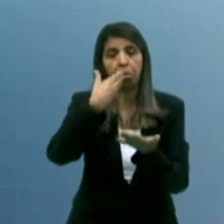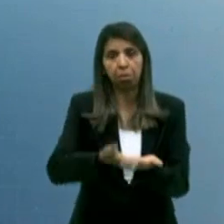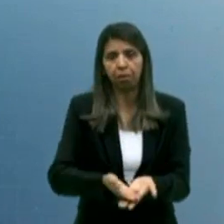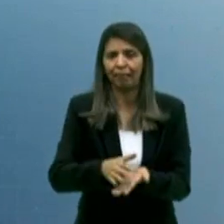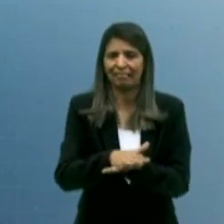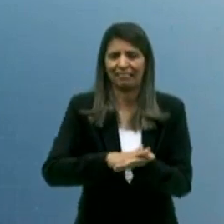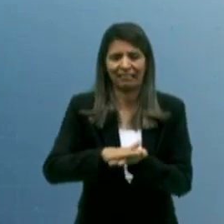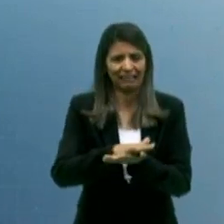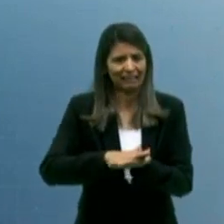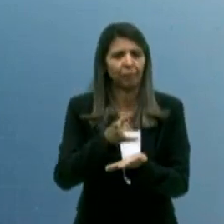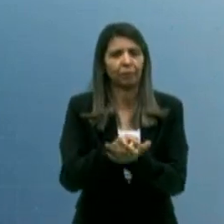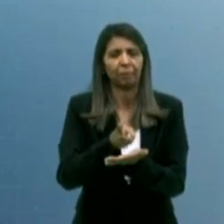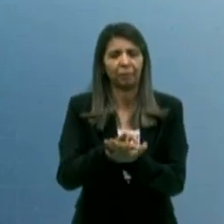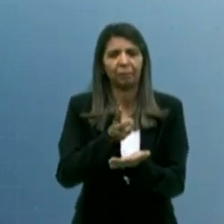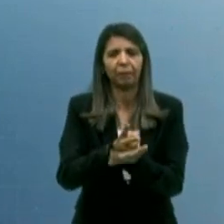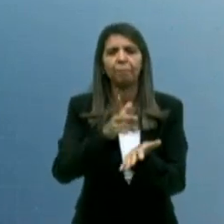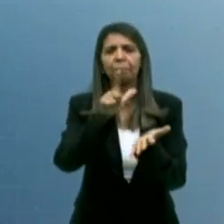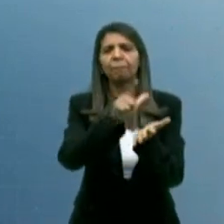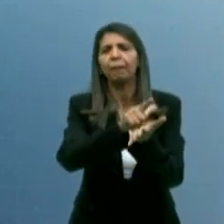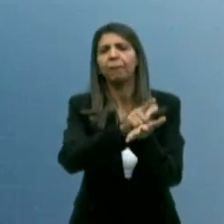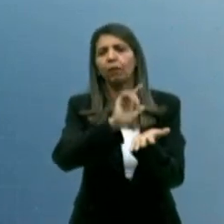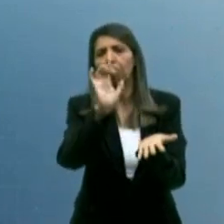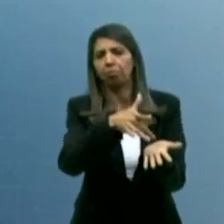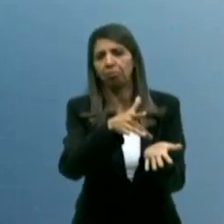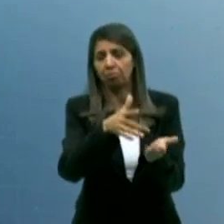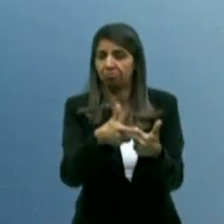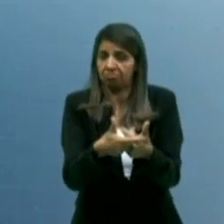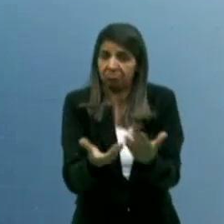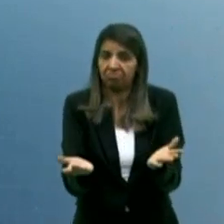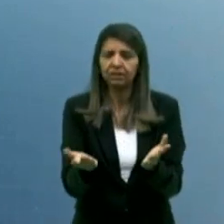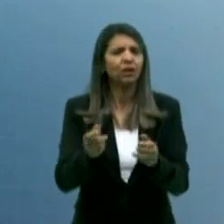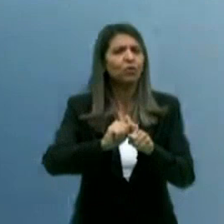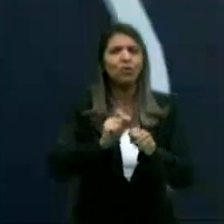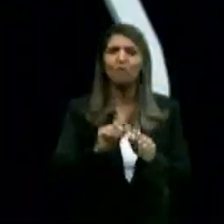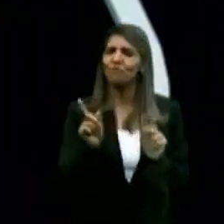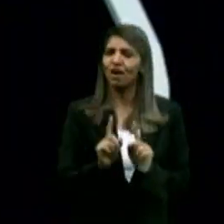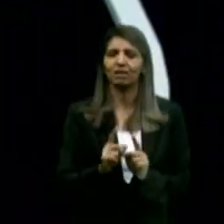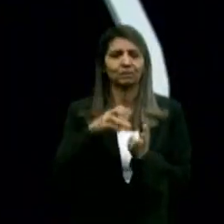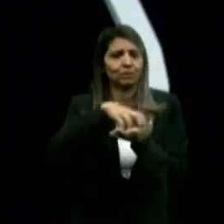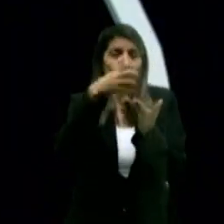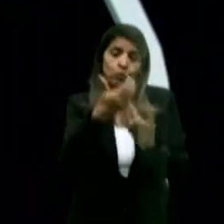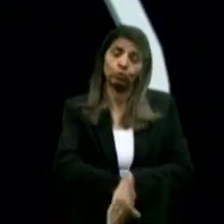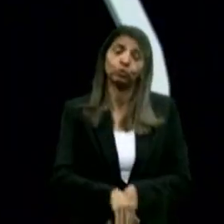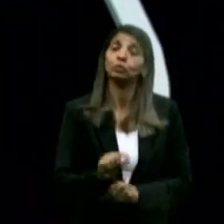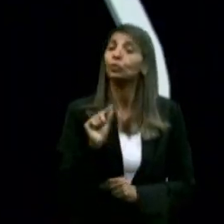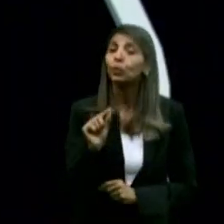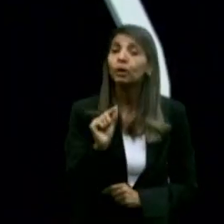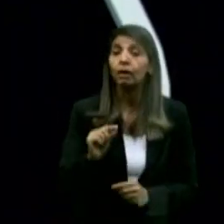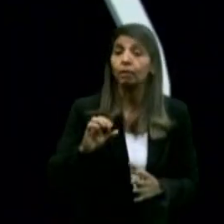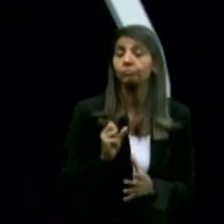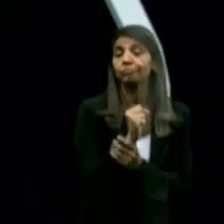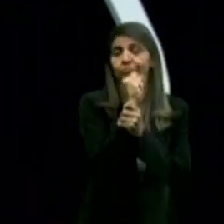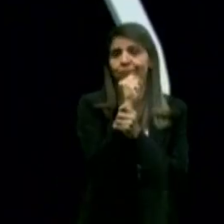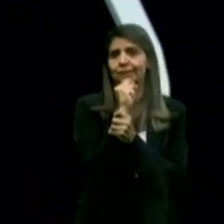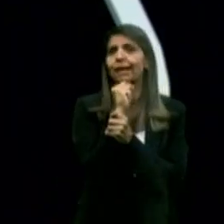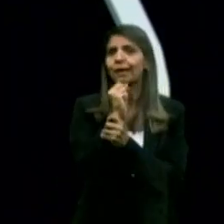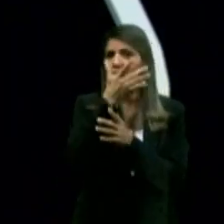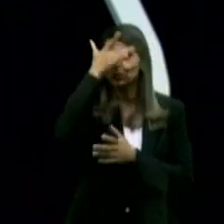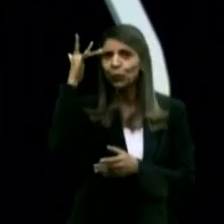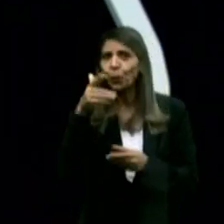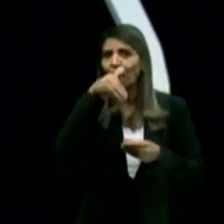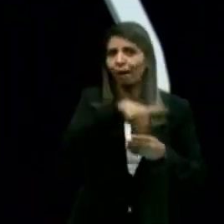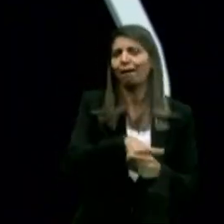Eles fazem, não fazem concurso público para manter justamente os eleitores, as pessoas que precisam de